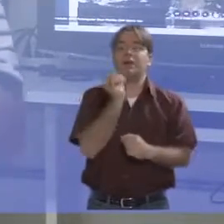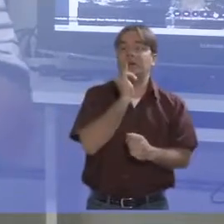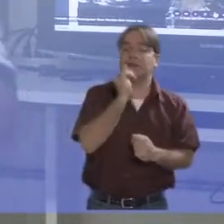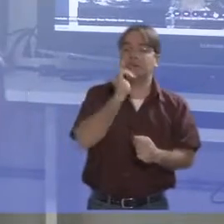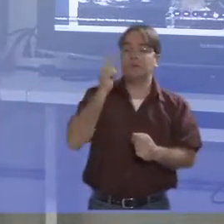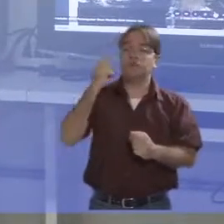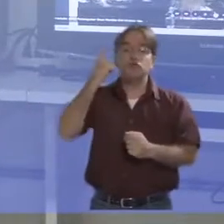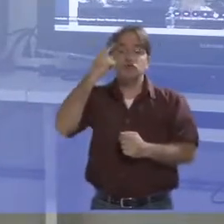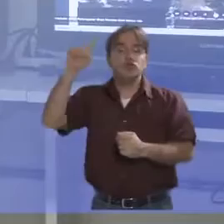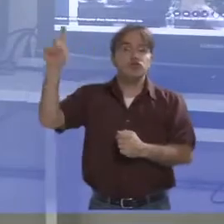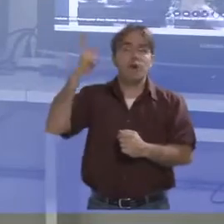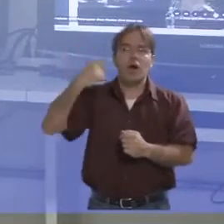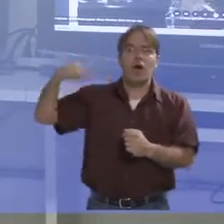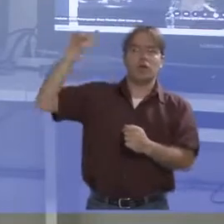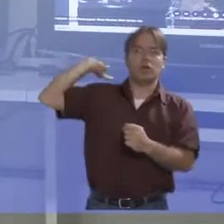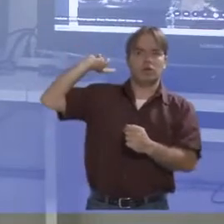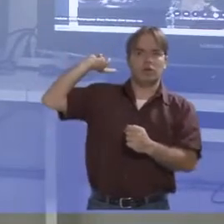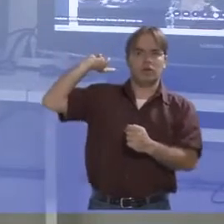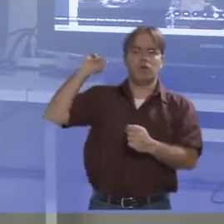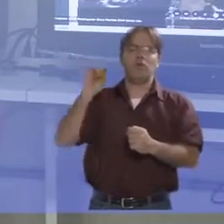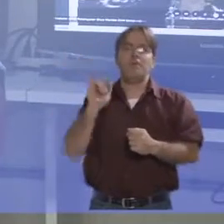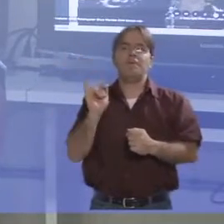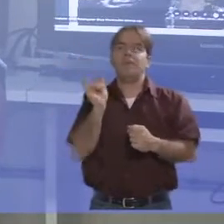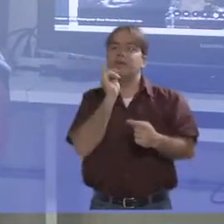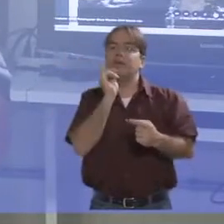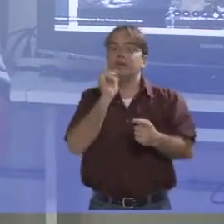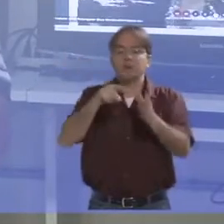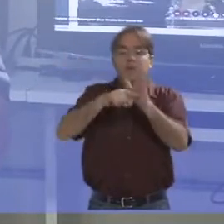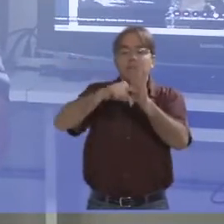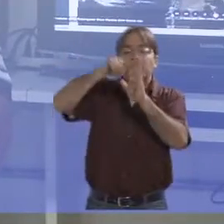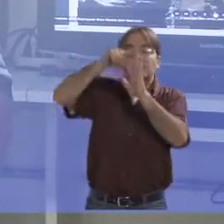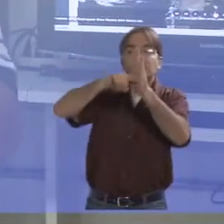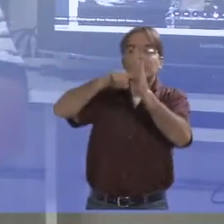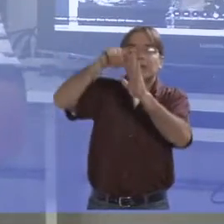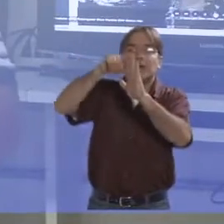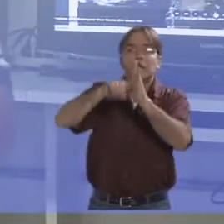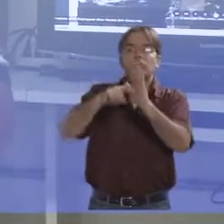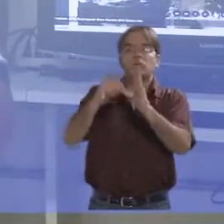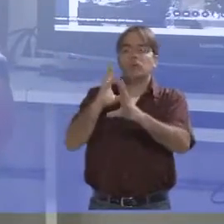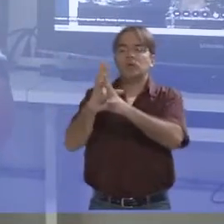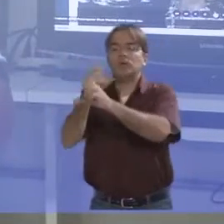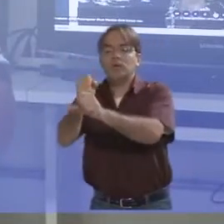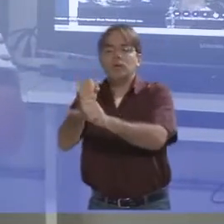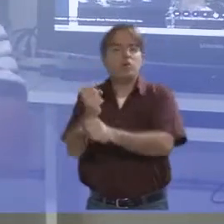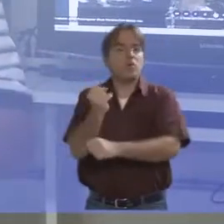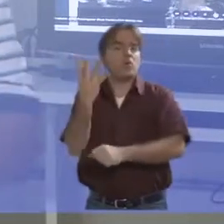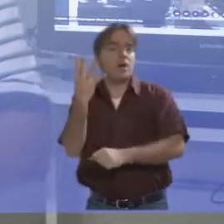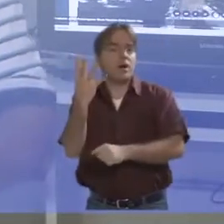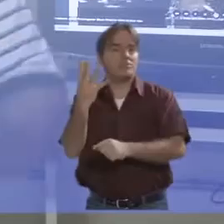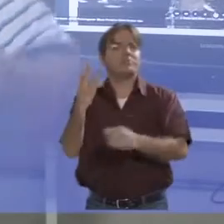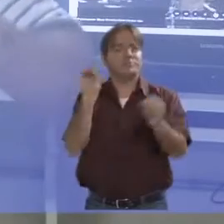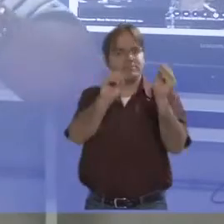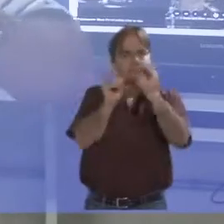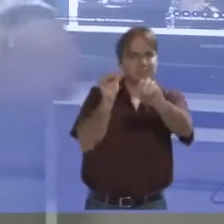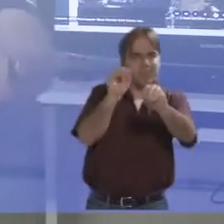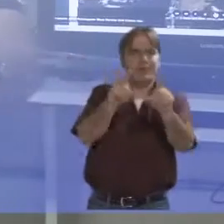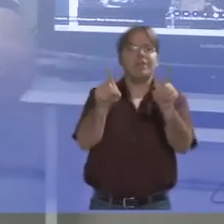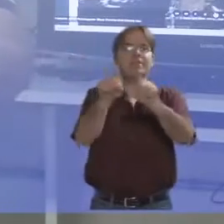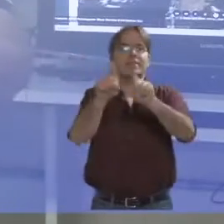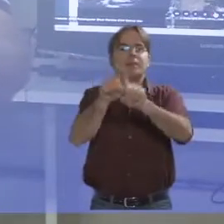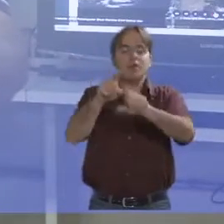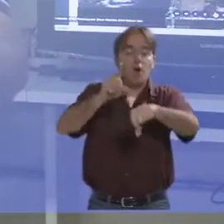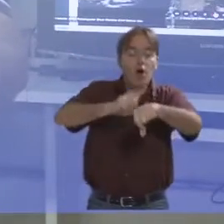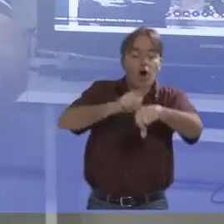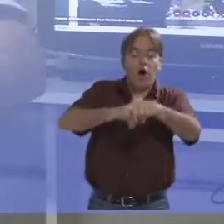exemplo, qual foi a maior temperatura do dia anterior, qual foi a menor temperatura, que hora aconteceu essa temperatura menor, essa